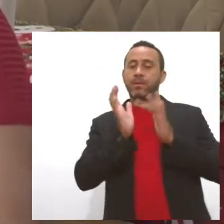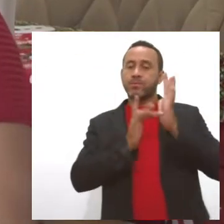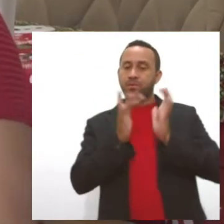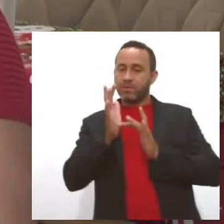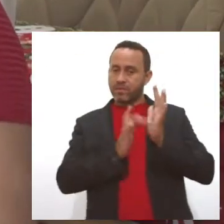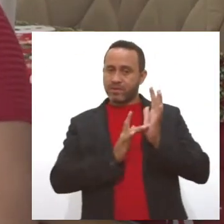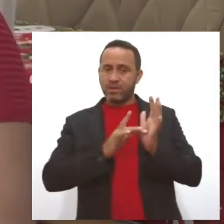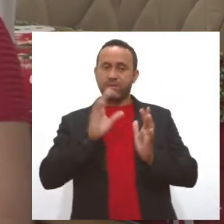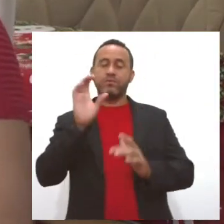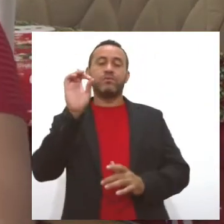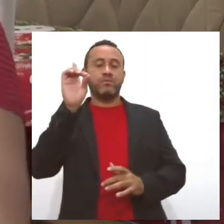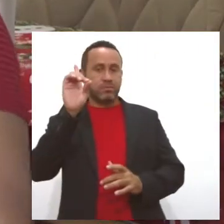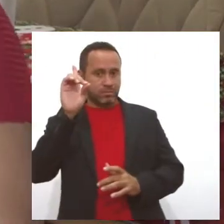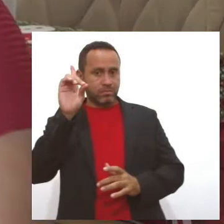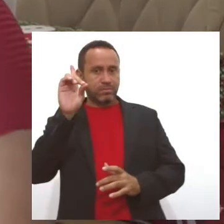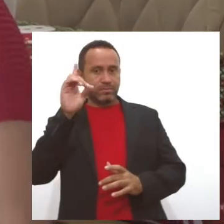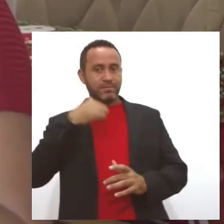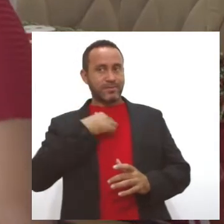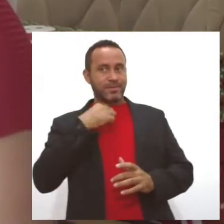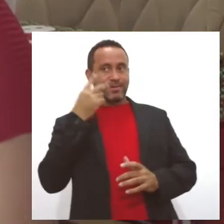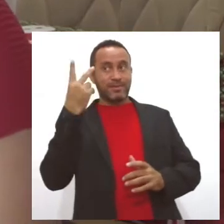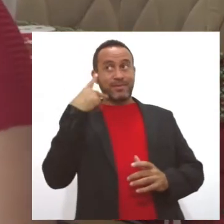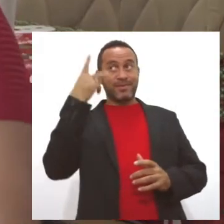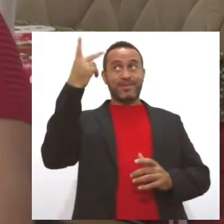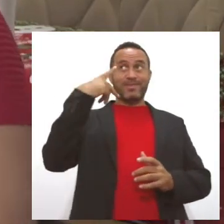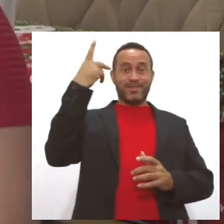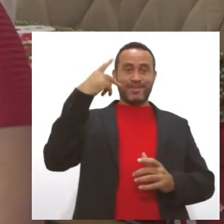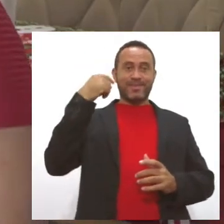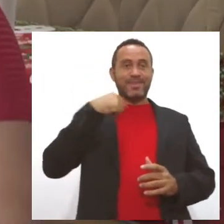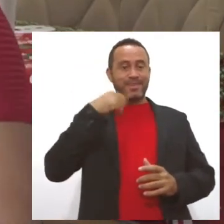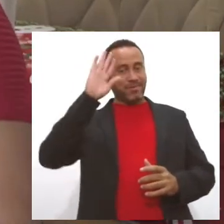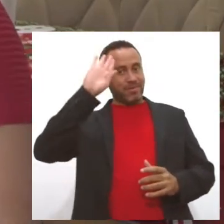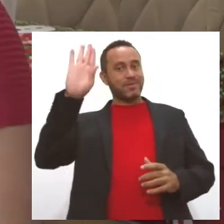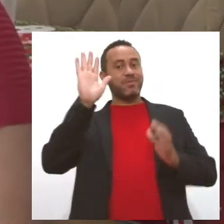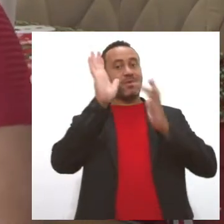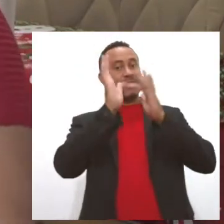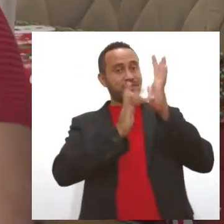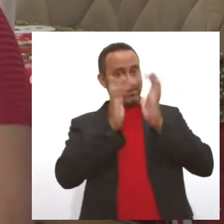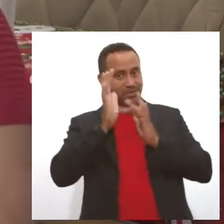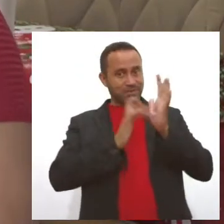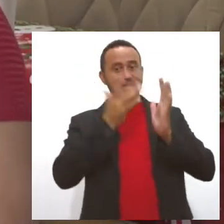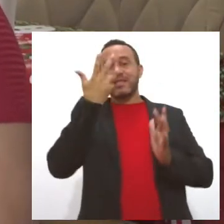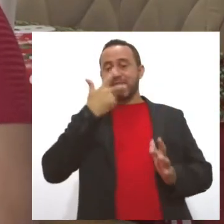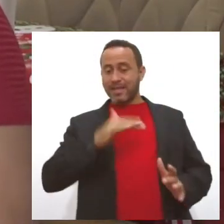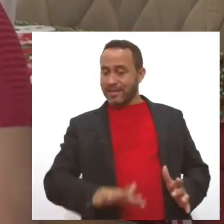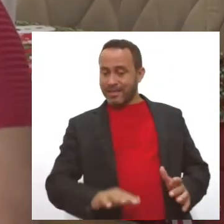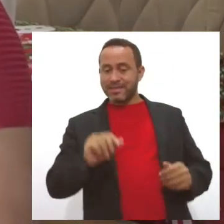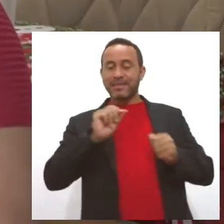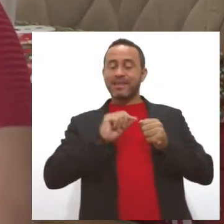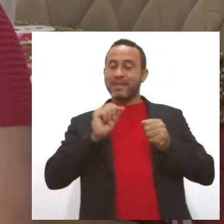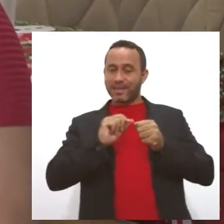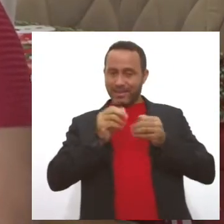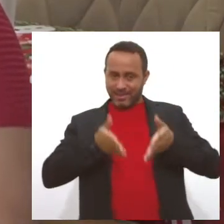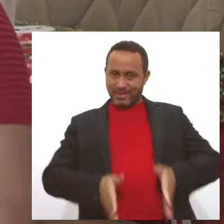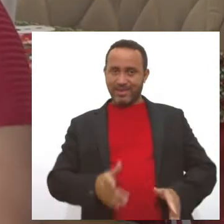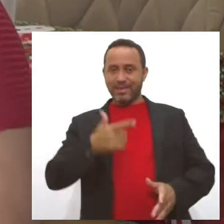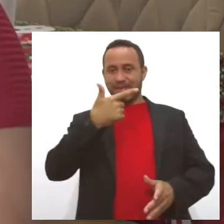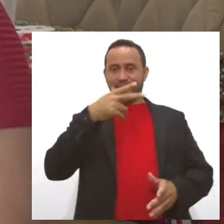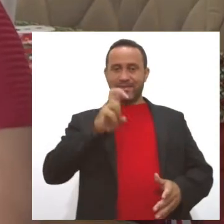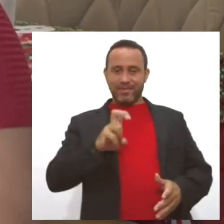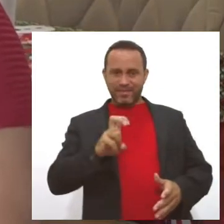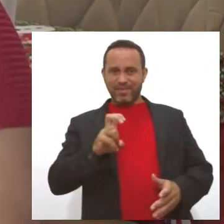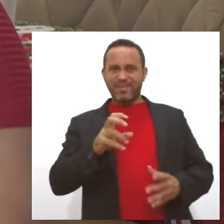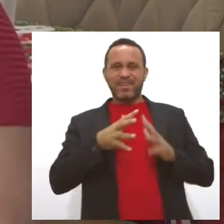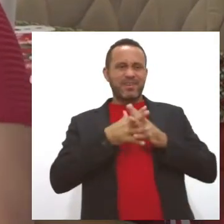dia. Que não tem só eu, né? O aniversariante principal do dia é Jesus. Na infância, para quem faz aniversário no dia 25 de dezembro, é um pouco